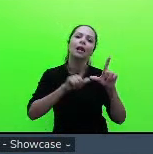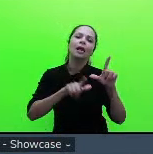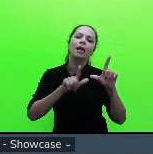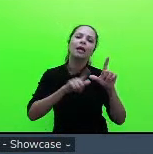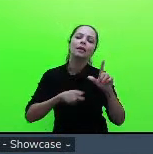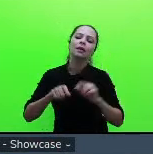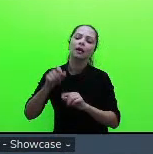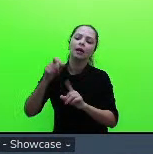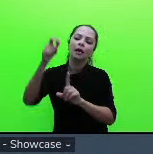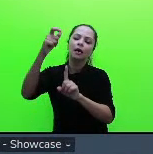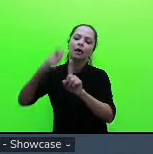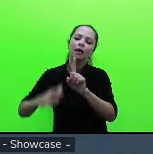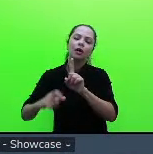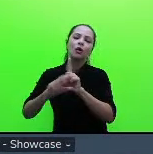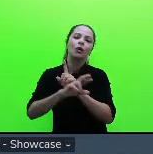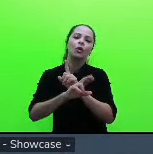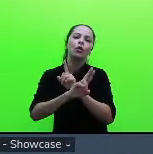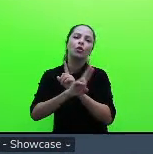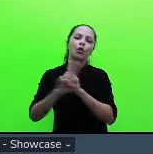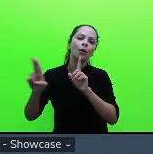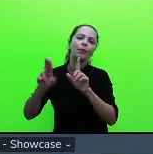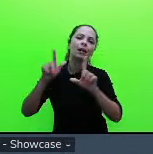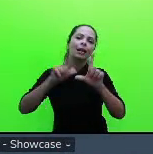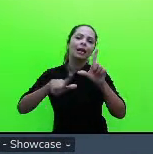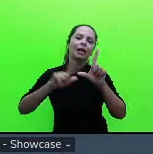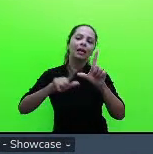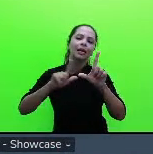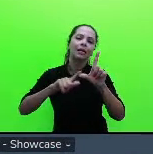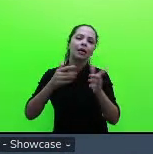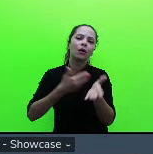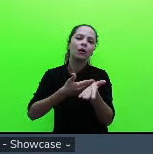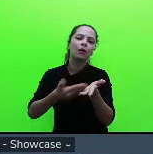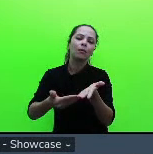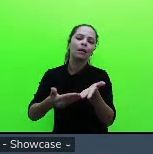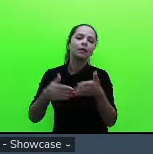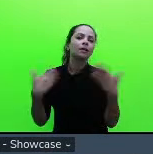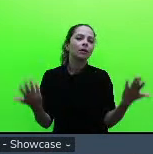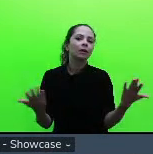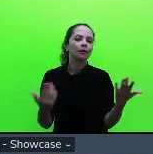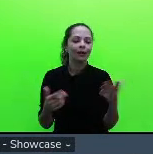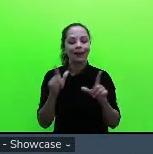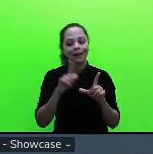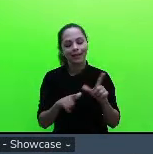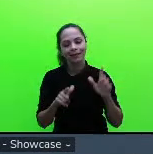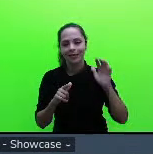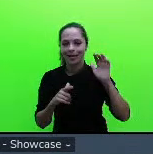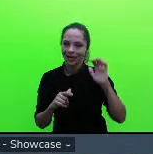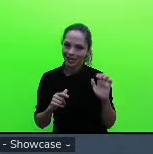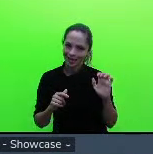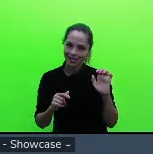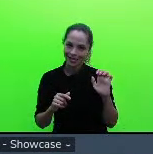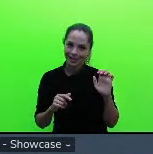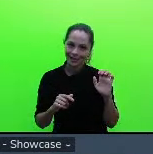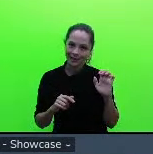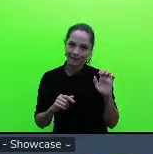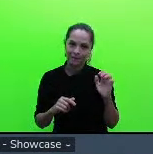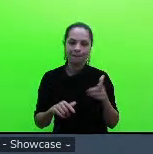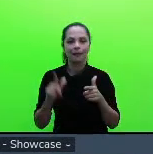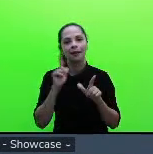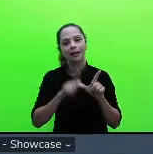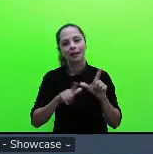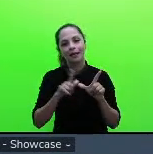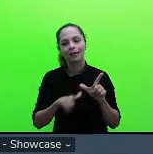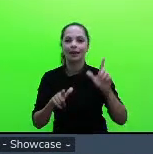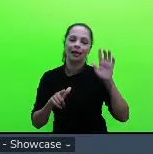qual a primeira letra do nome da personagem aí colocava lá letrinha E e depois eles vão repetindo letrinha E